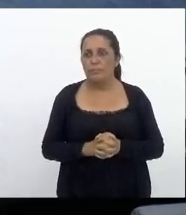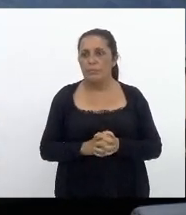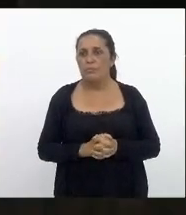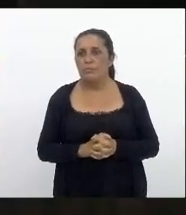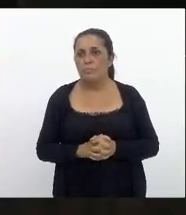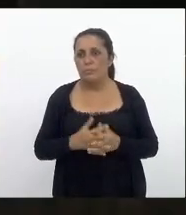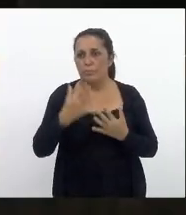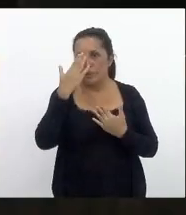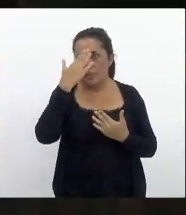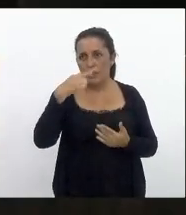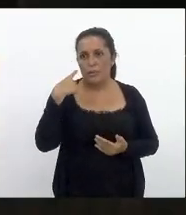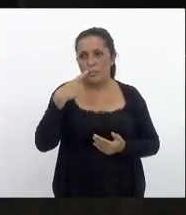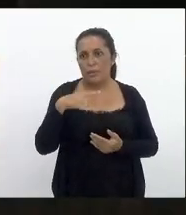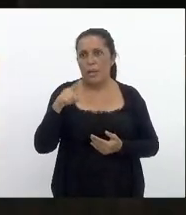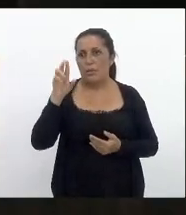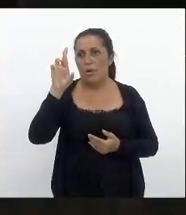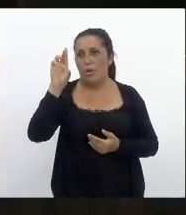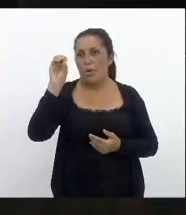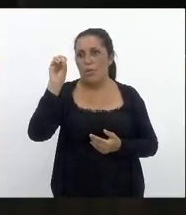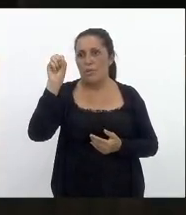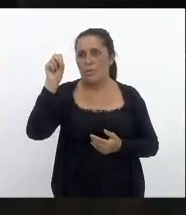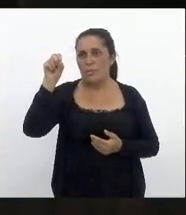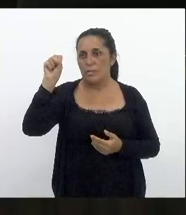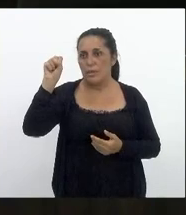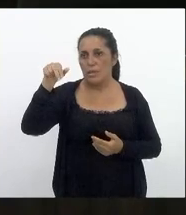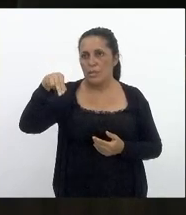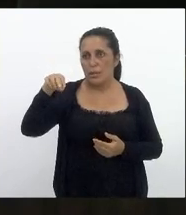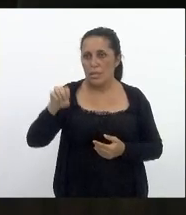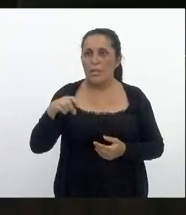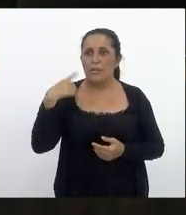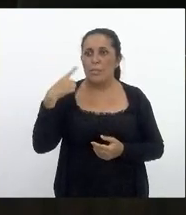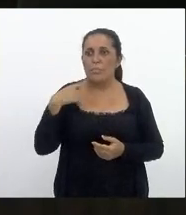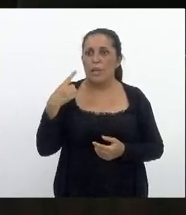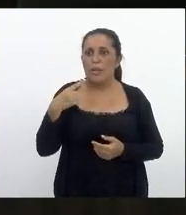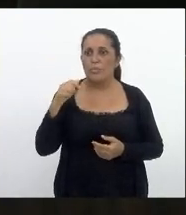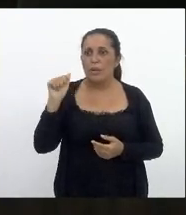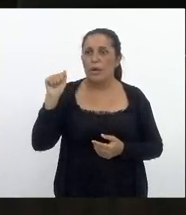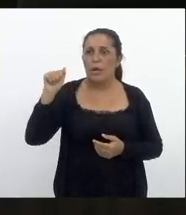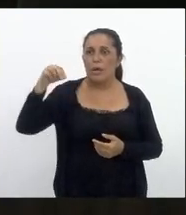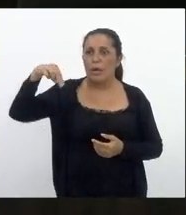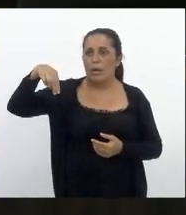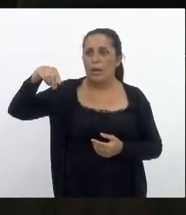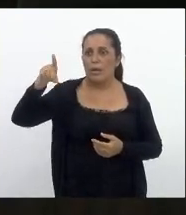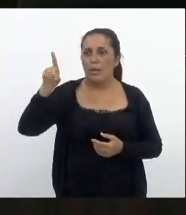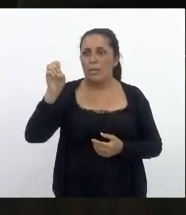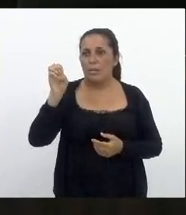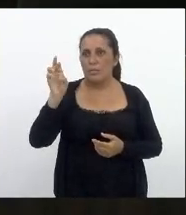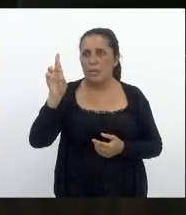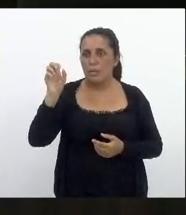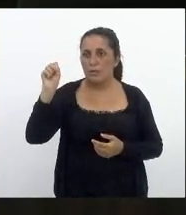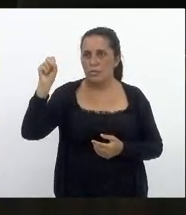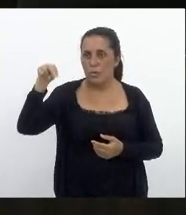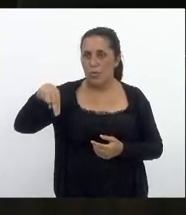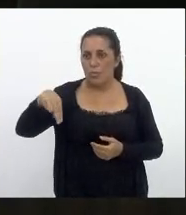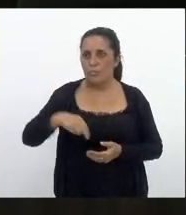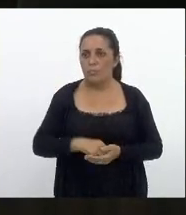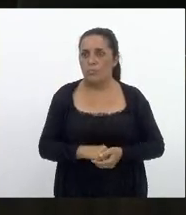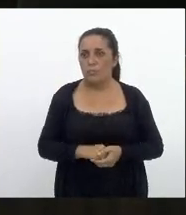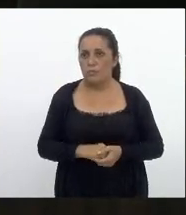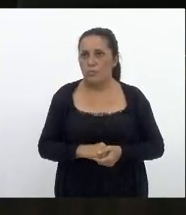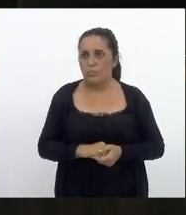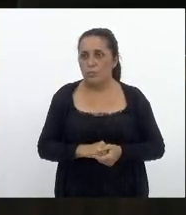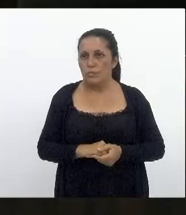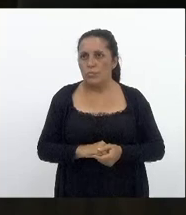obrigada deputada Rosane Félix próximo morador inscrito deputado Anderson Moraes deputado Anderson